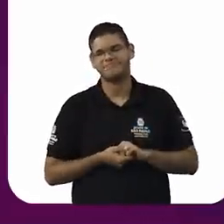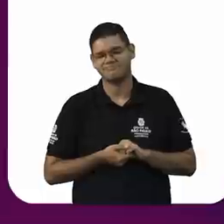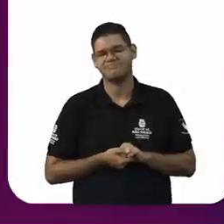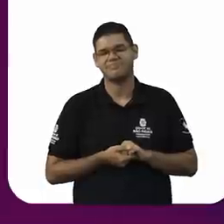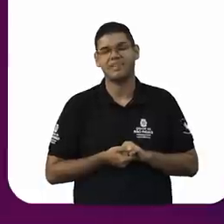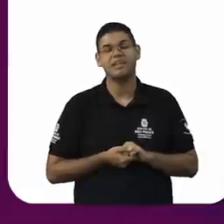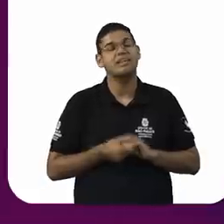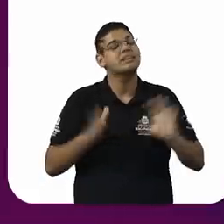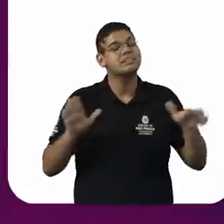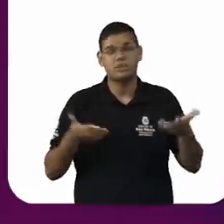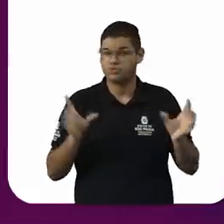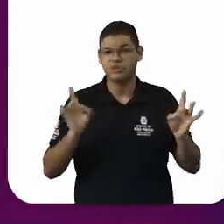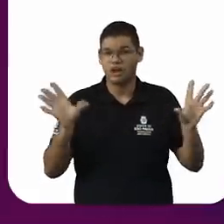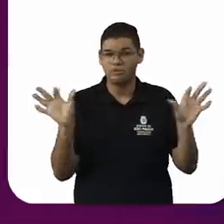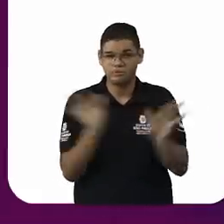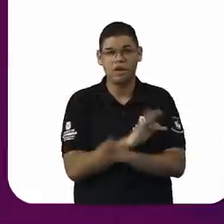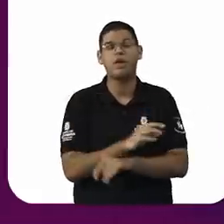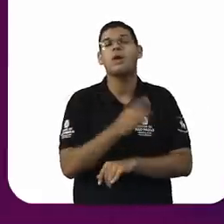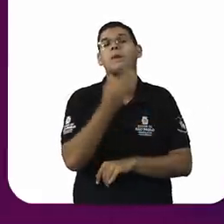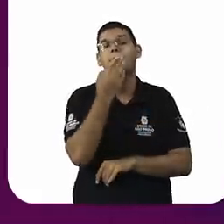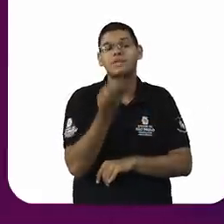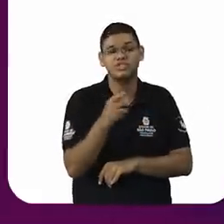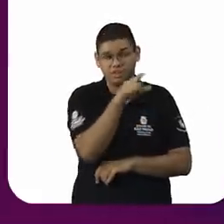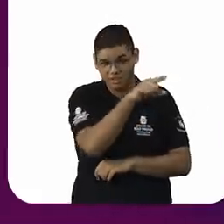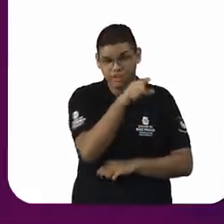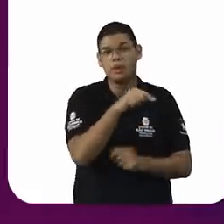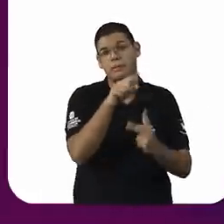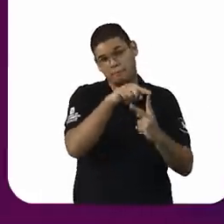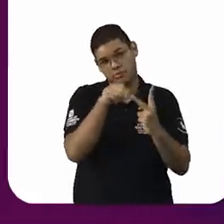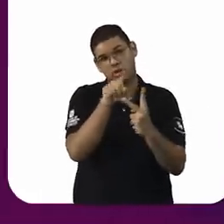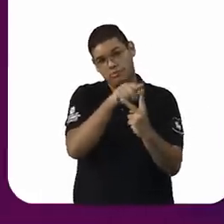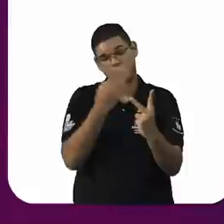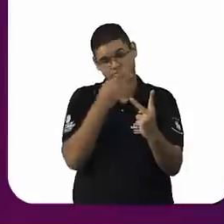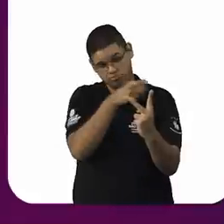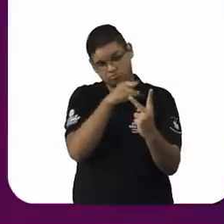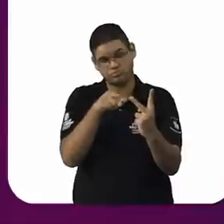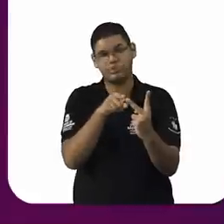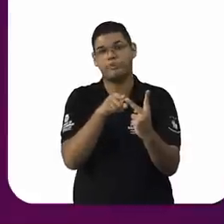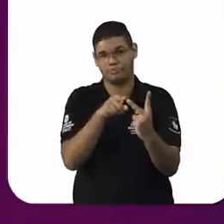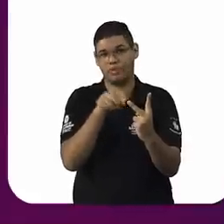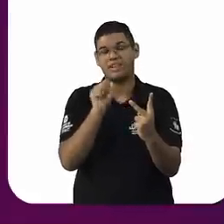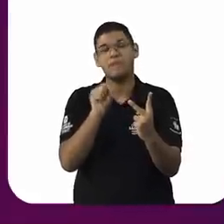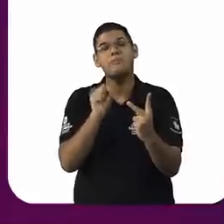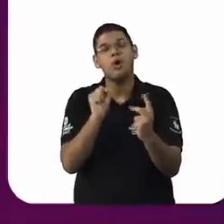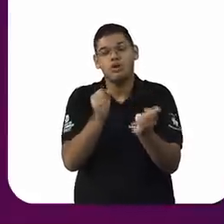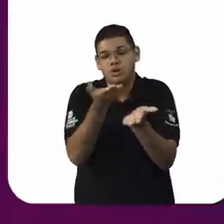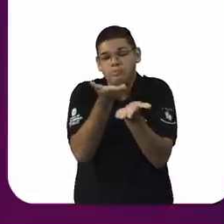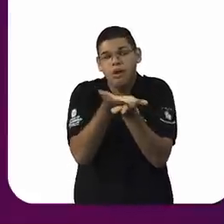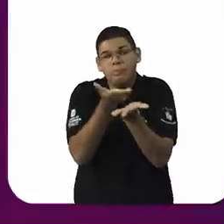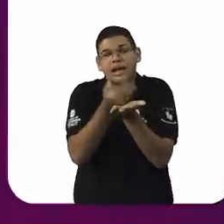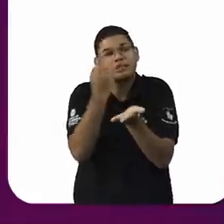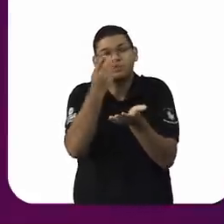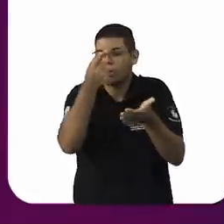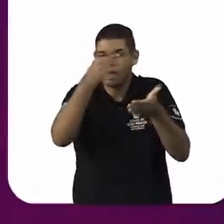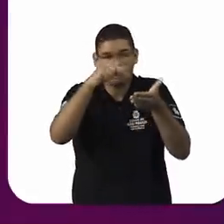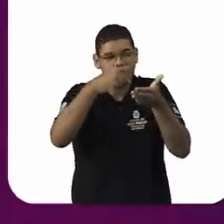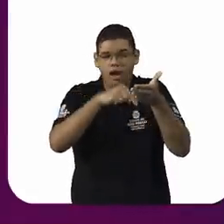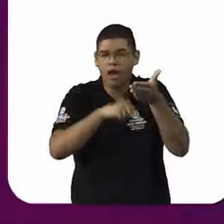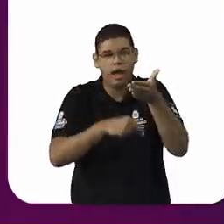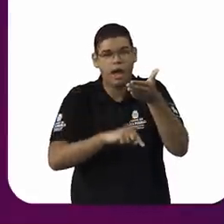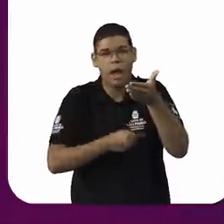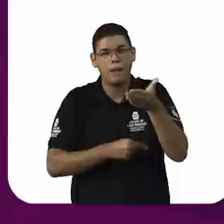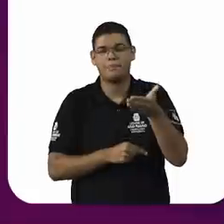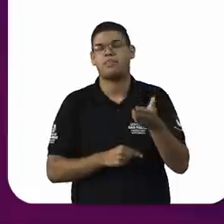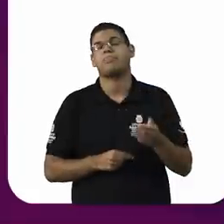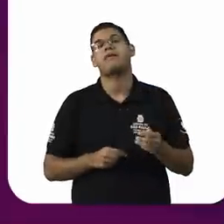Adriana, e depois, na sequência, a doutora Adriana, para que façam as suas exposições tocando naqueles assuntos que vocês consideram